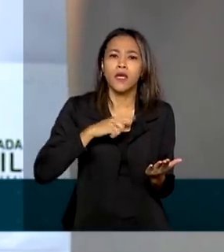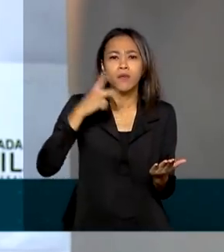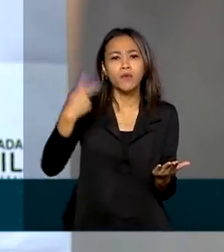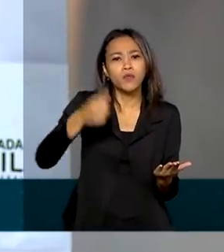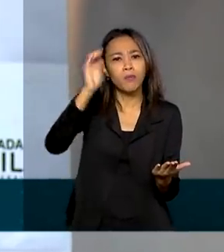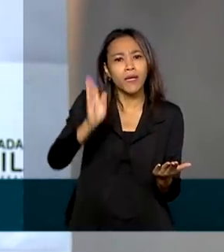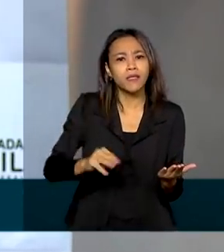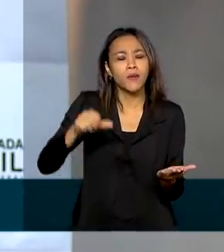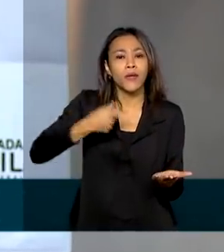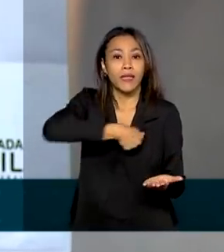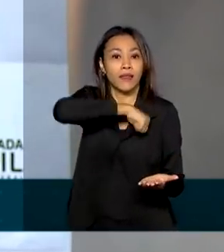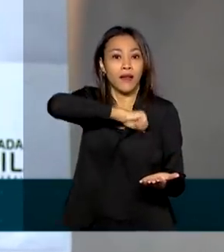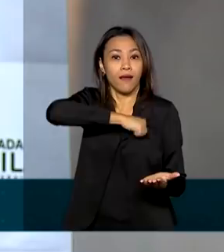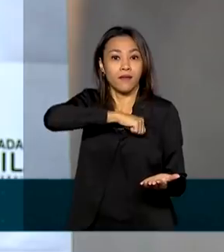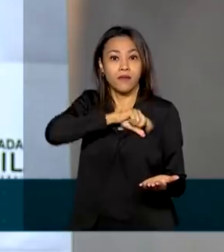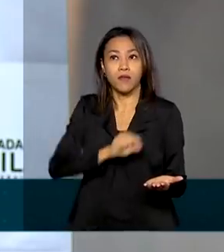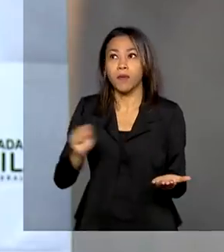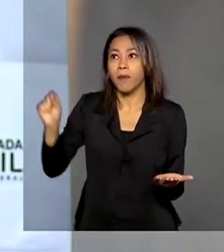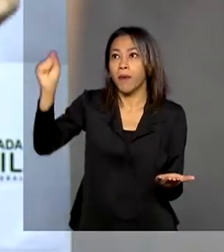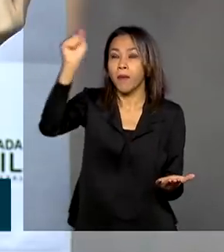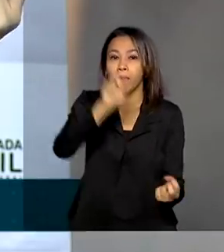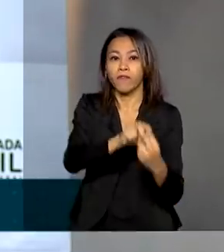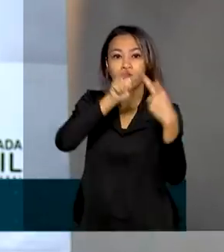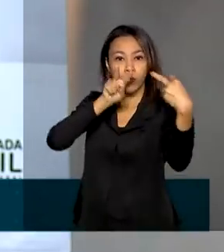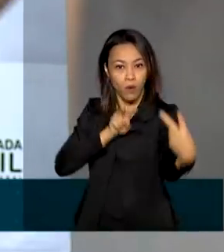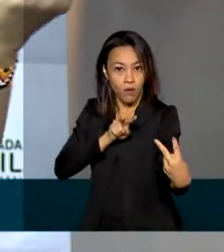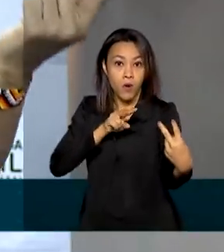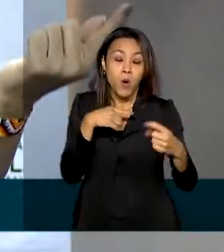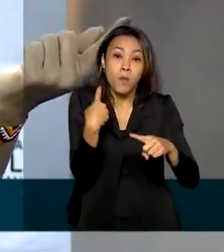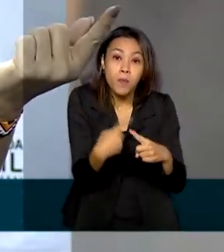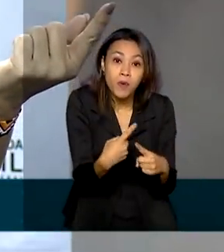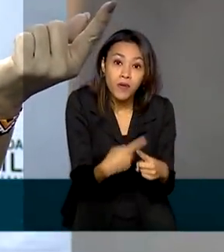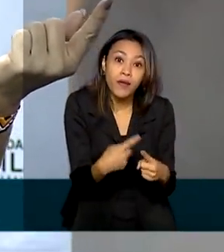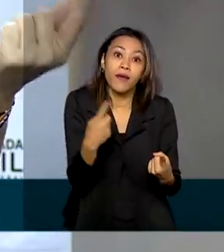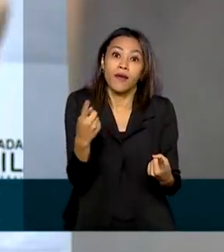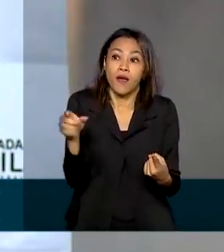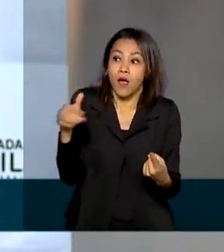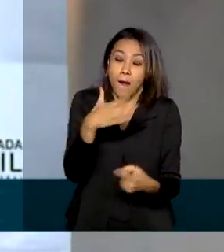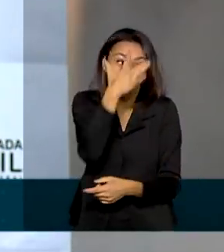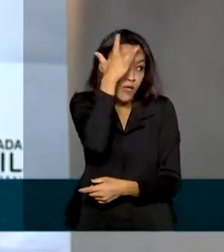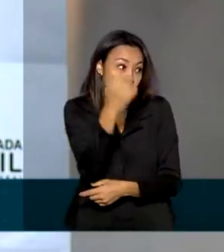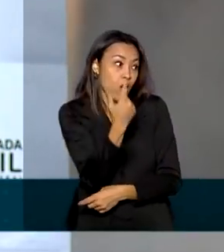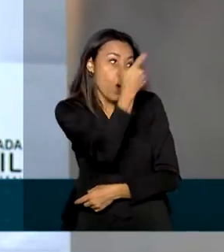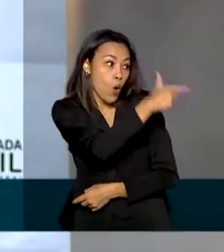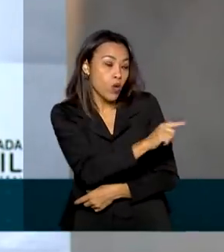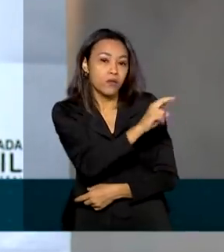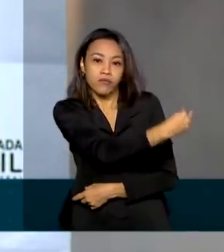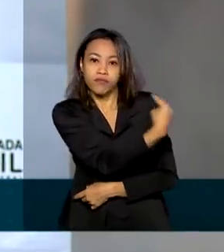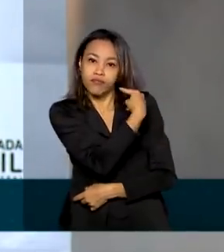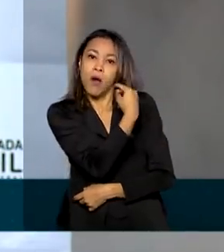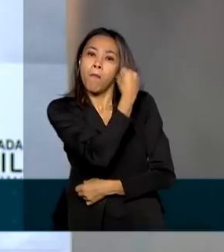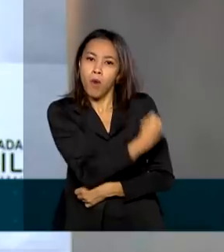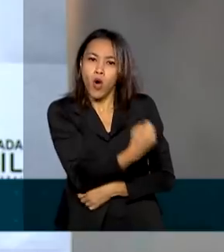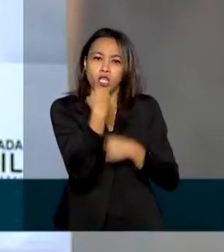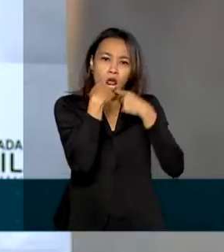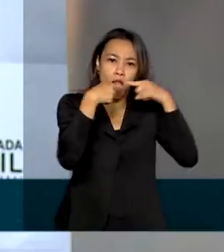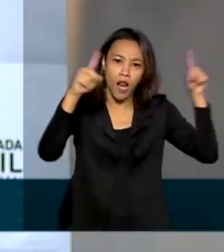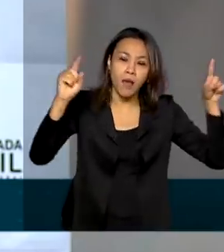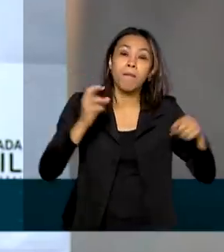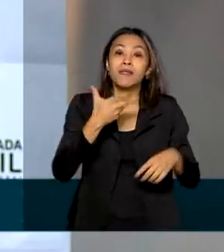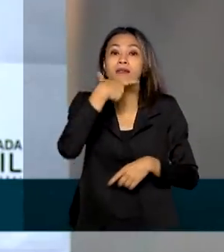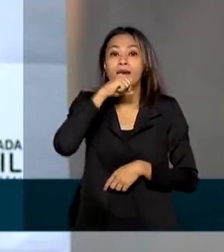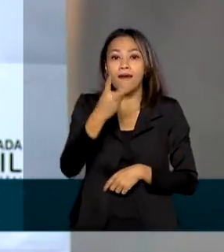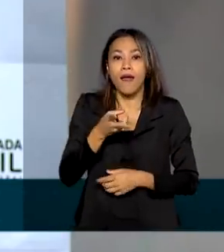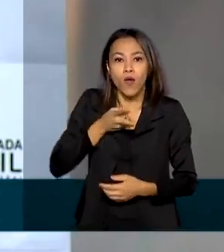agora as delegacias virtuais. Porque a denúncia, um terceiro pode fazer. Mas dá prosseguimento ao processo, dá